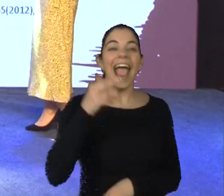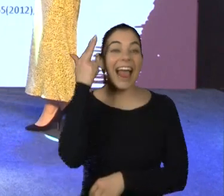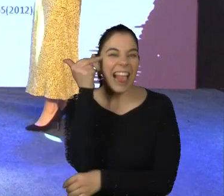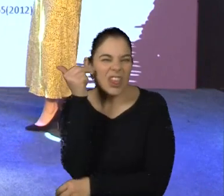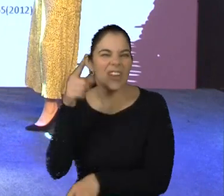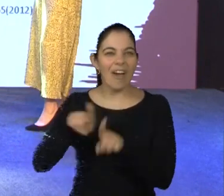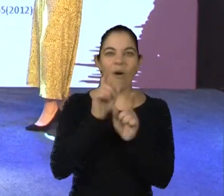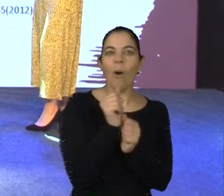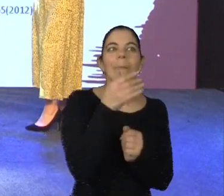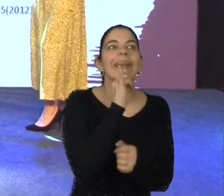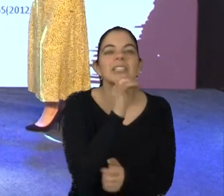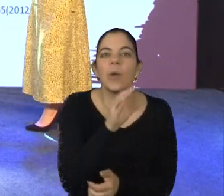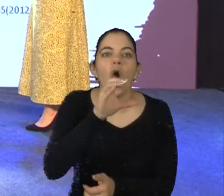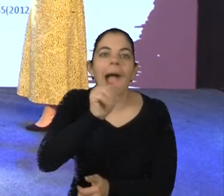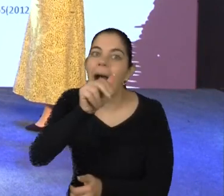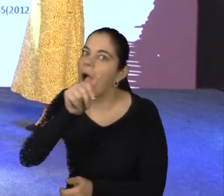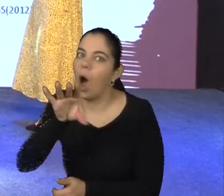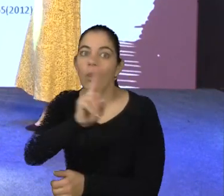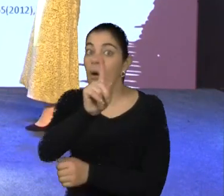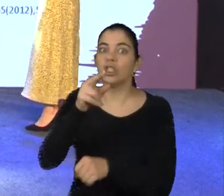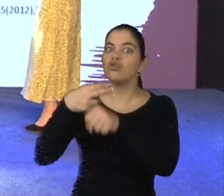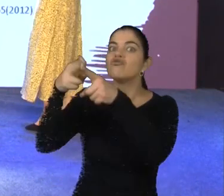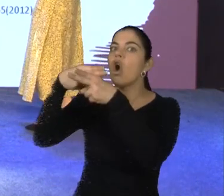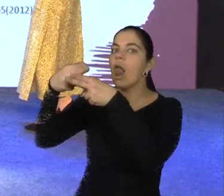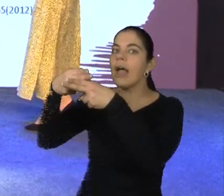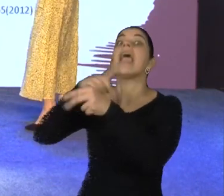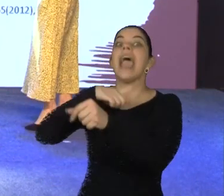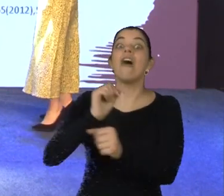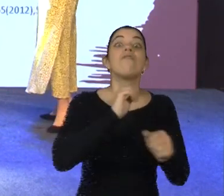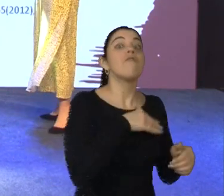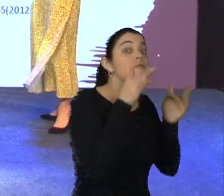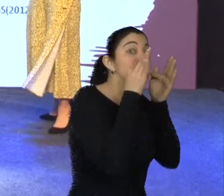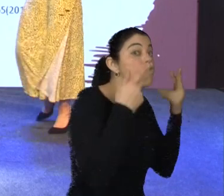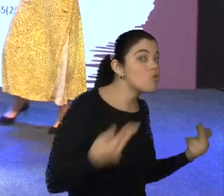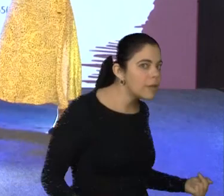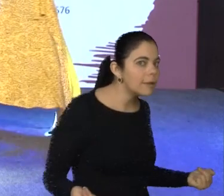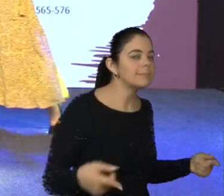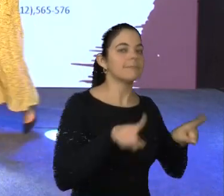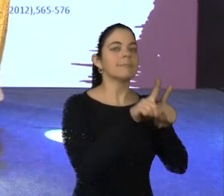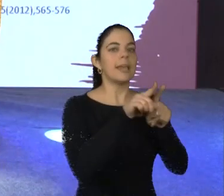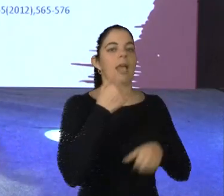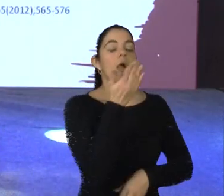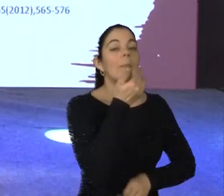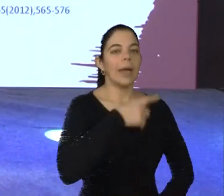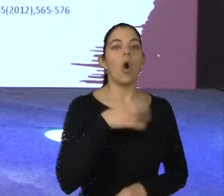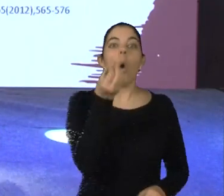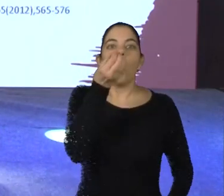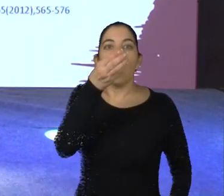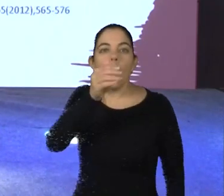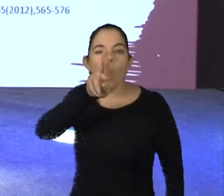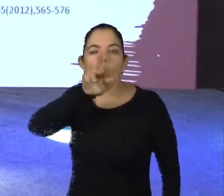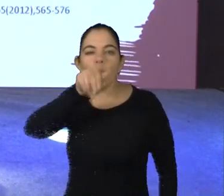o cacau, não o cacau com leite e açúcar, o chocolate, o cacau mesmo, ou a cúrcuma, que é o açafrão, tão